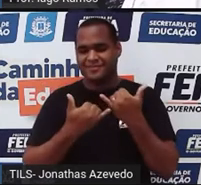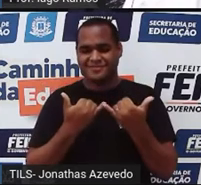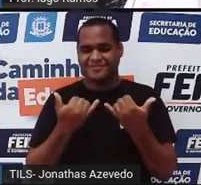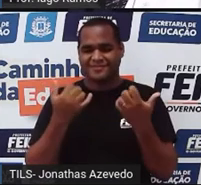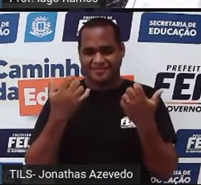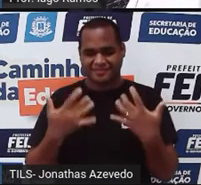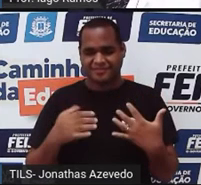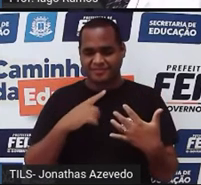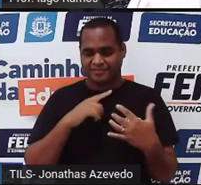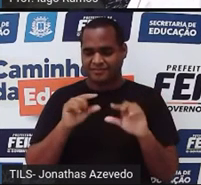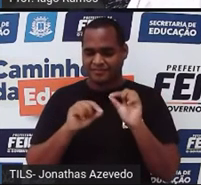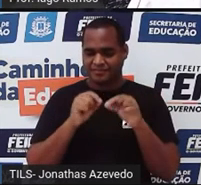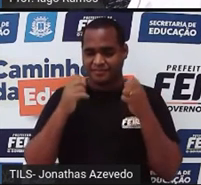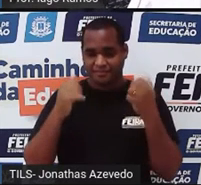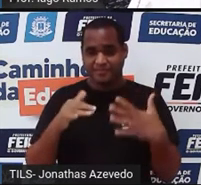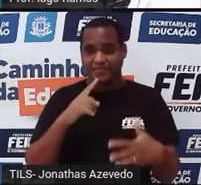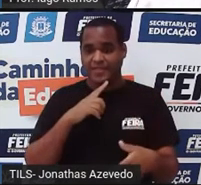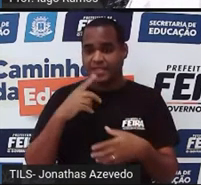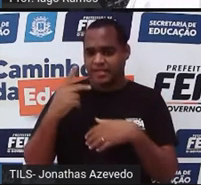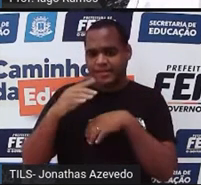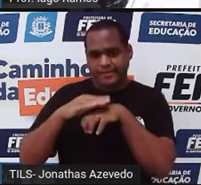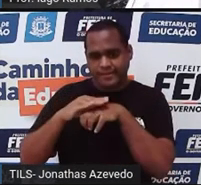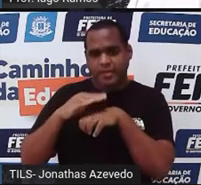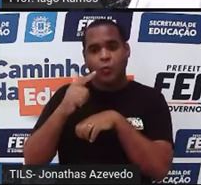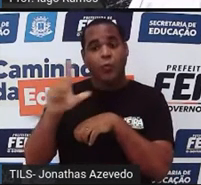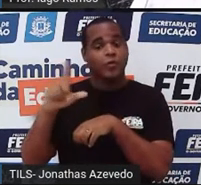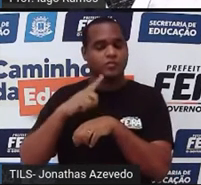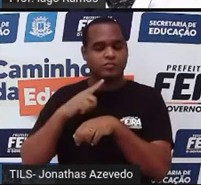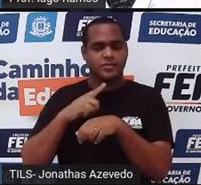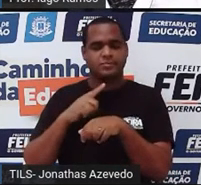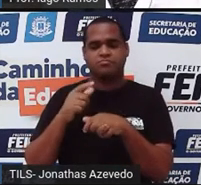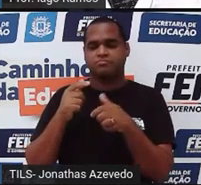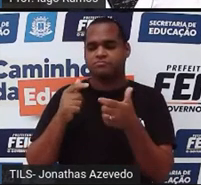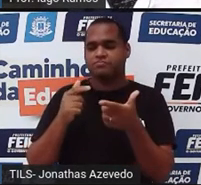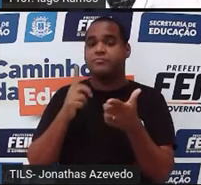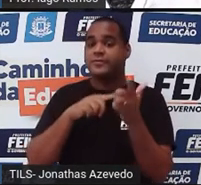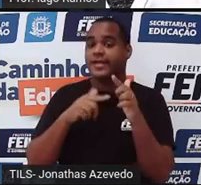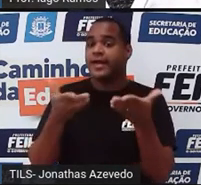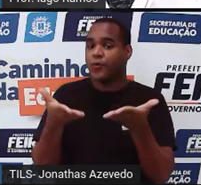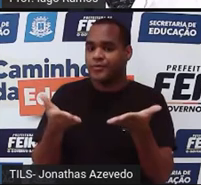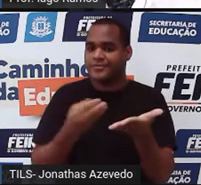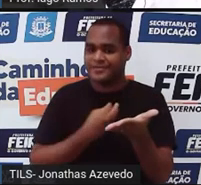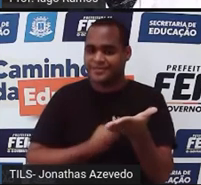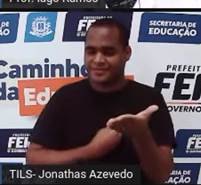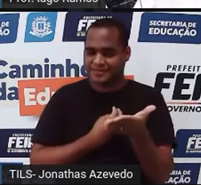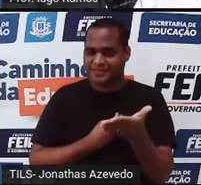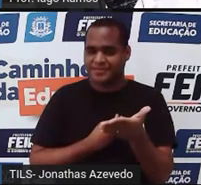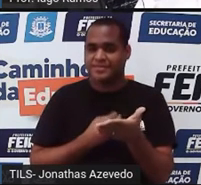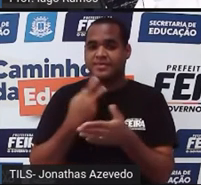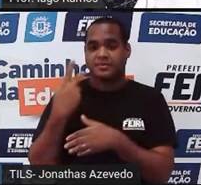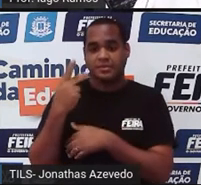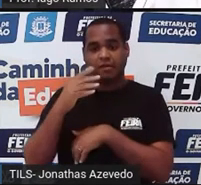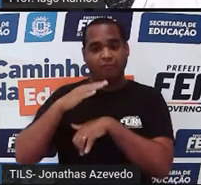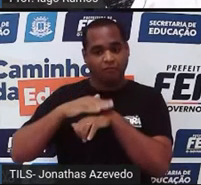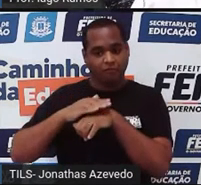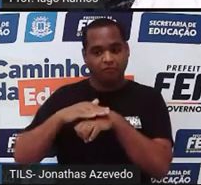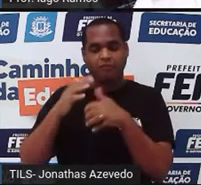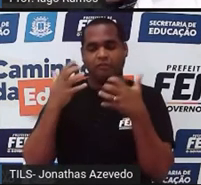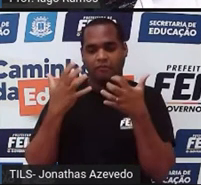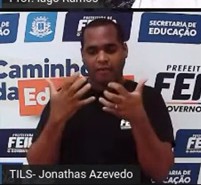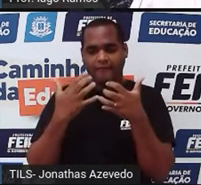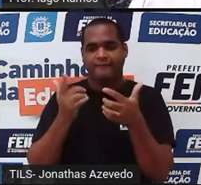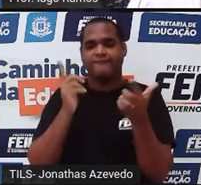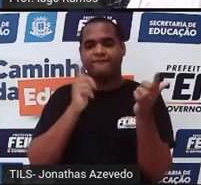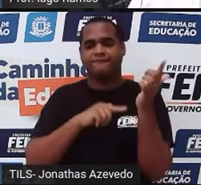Para garantir a vitória na sua próxima jogada, tá? Ele vai jogar agora e ele já quer garantir que ele vai